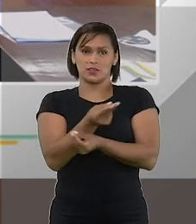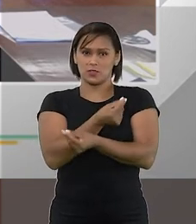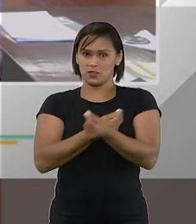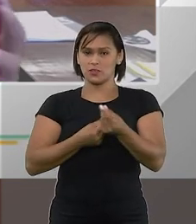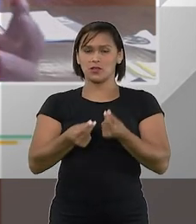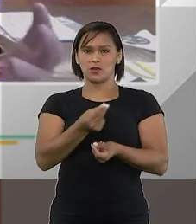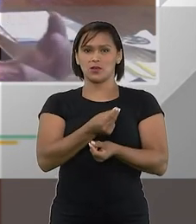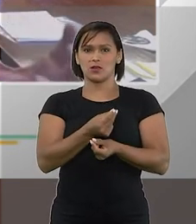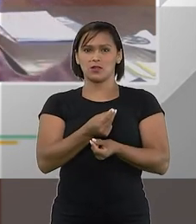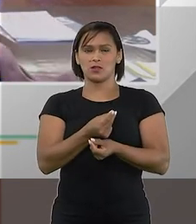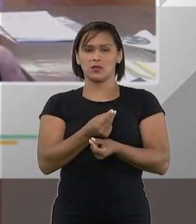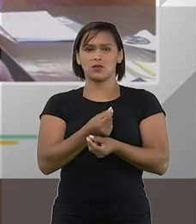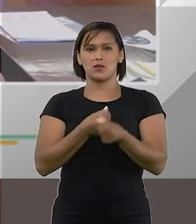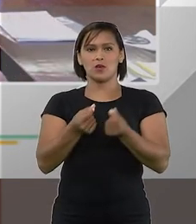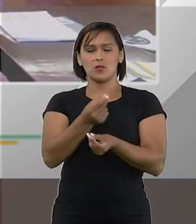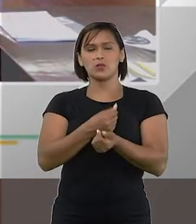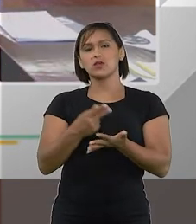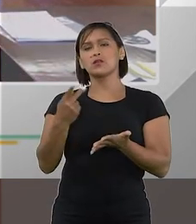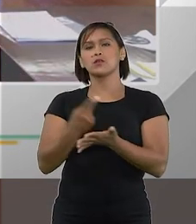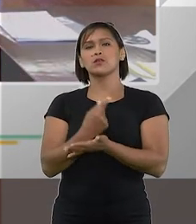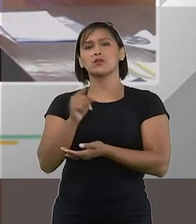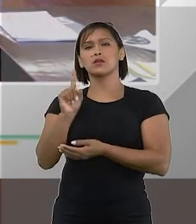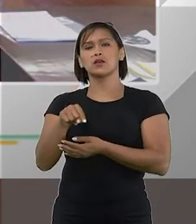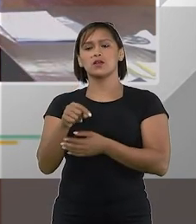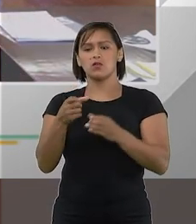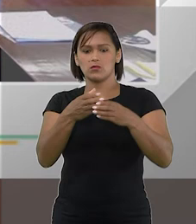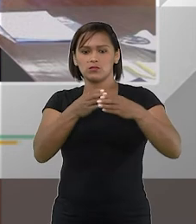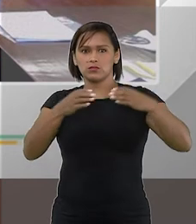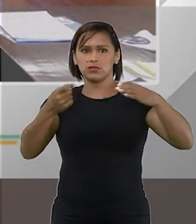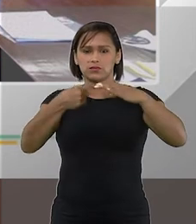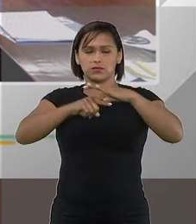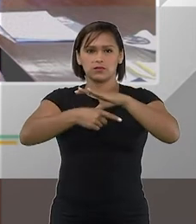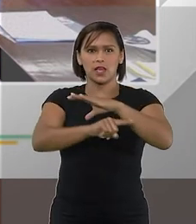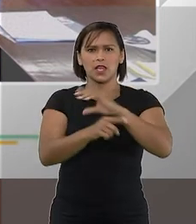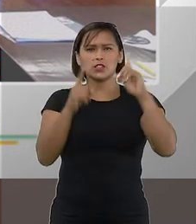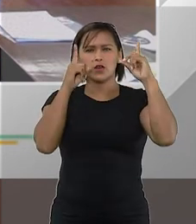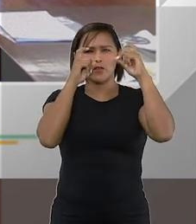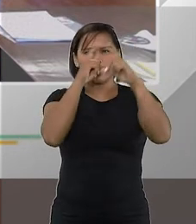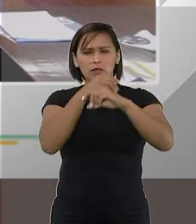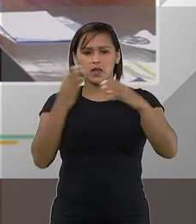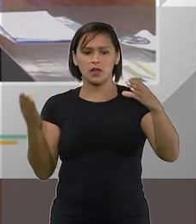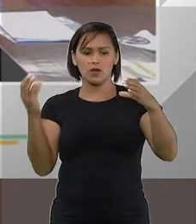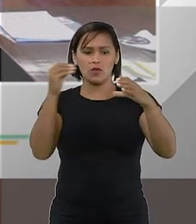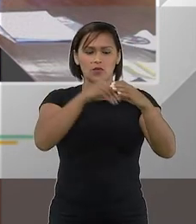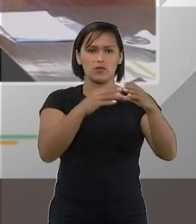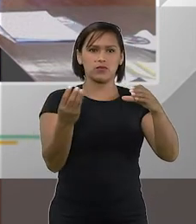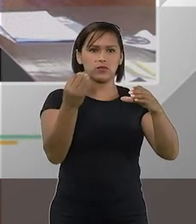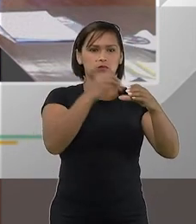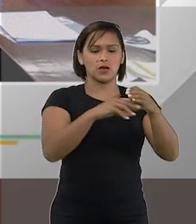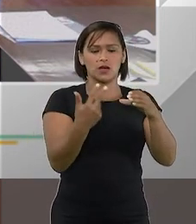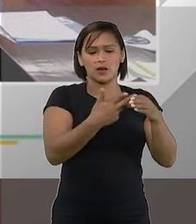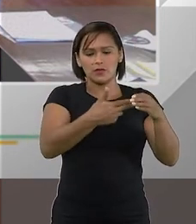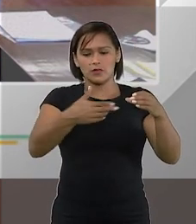econômico era um um buraco muito grande onde poderiam caber todas essas situações a que se